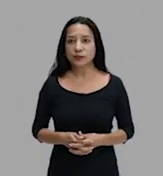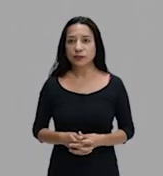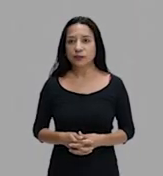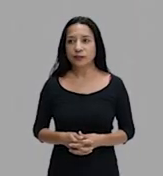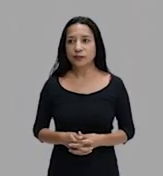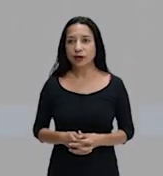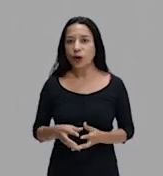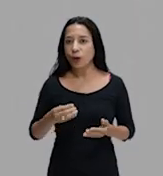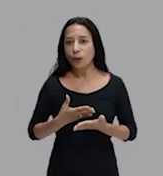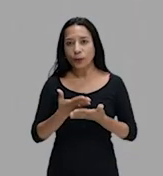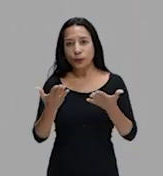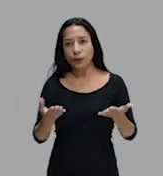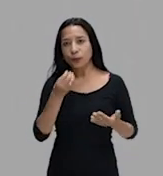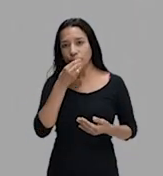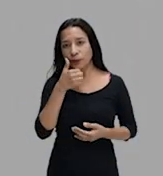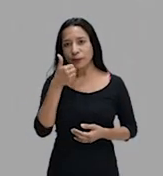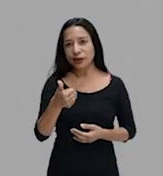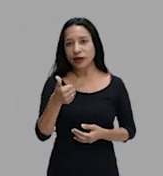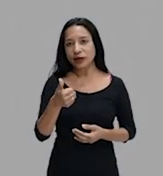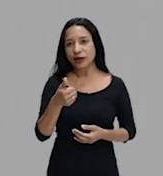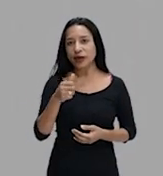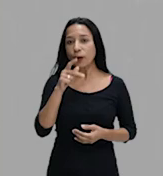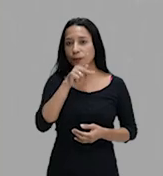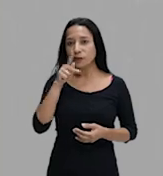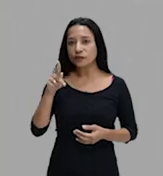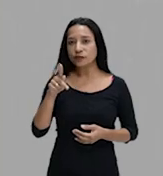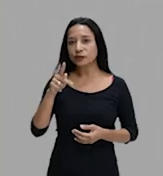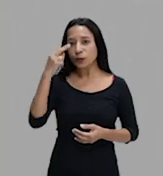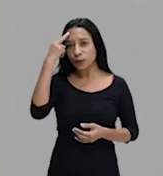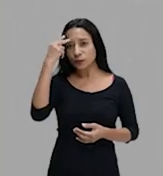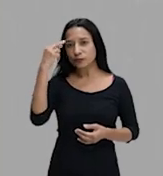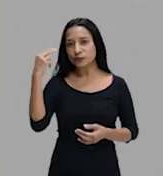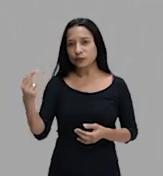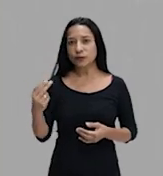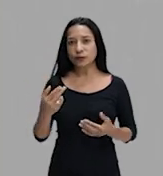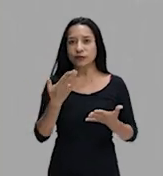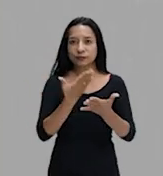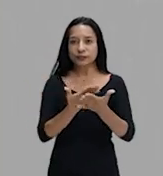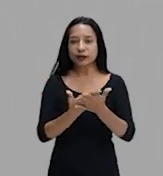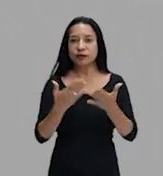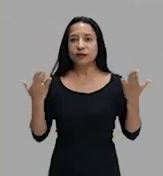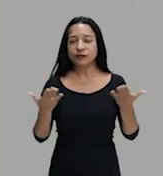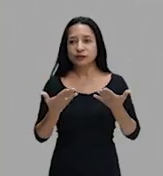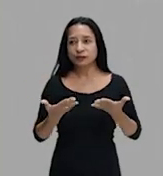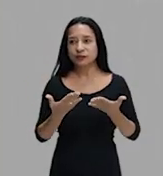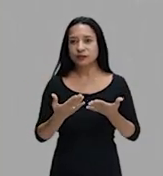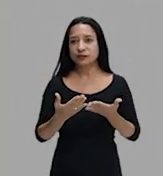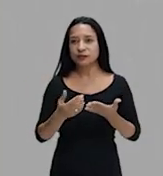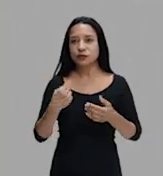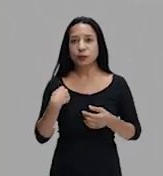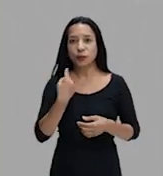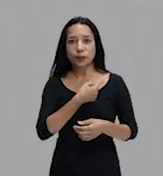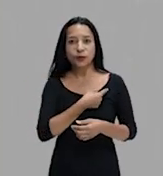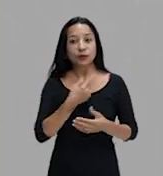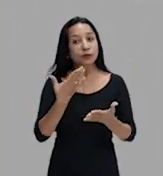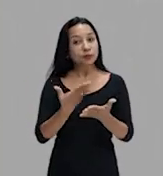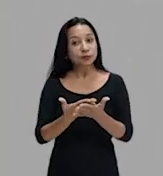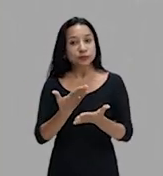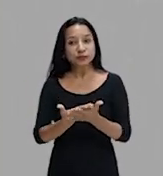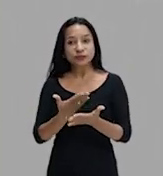E aí pessoal, tudo bem? Professor Paulo Gereba de História. Na aula de hoje nós iremos refletir